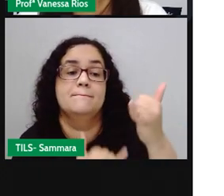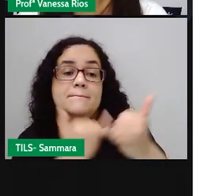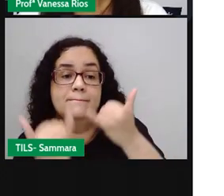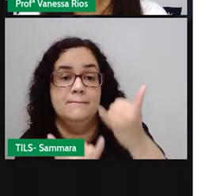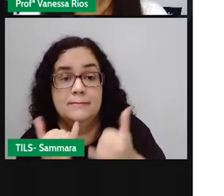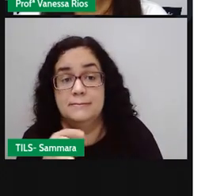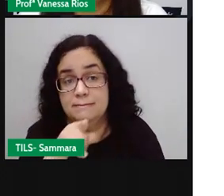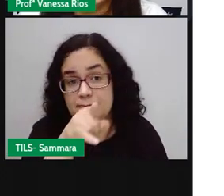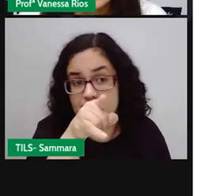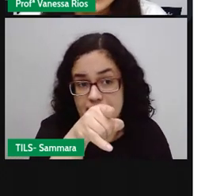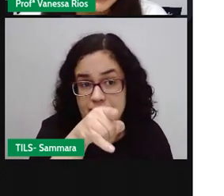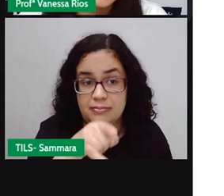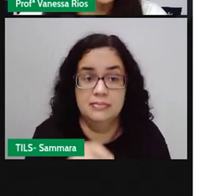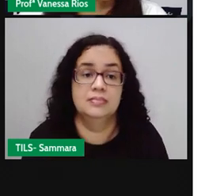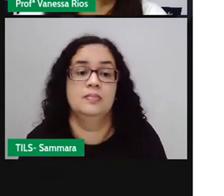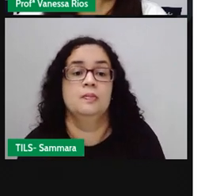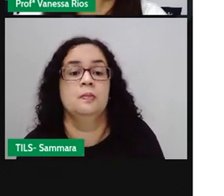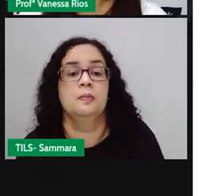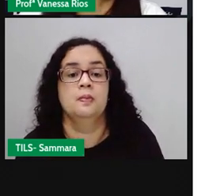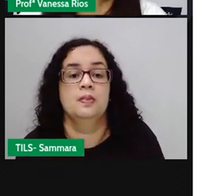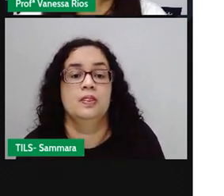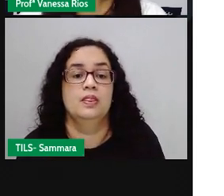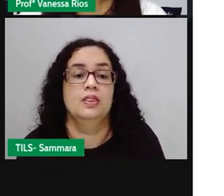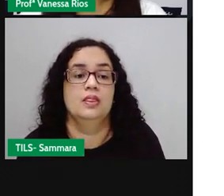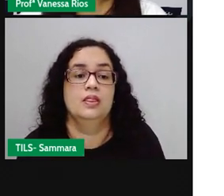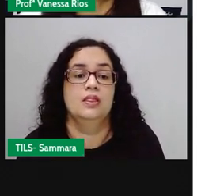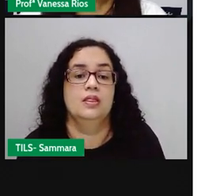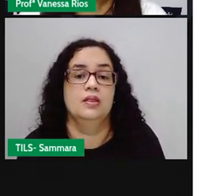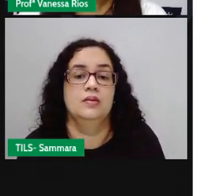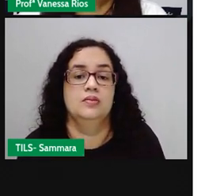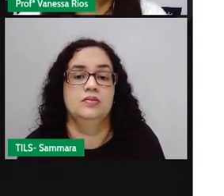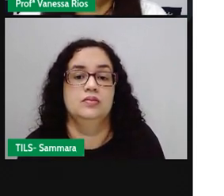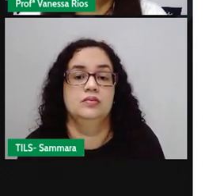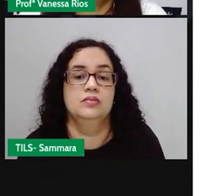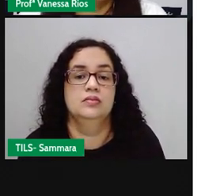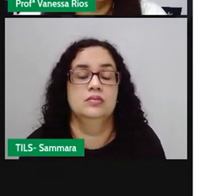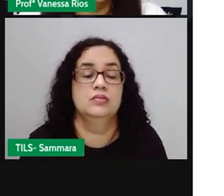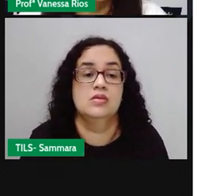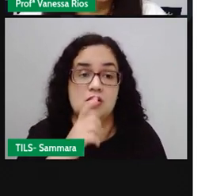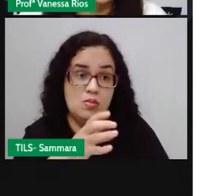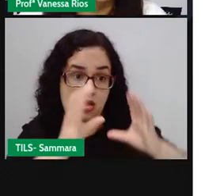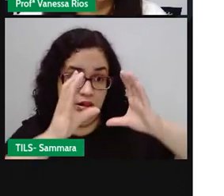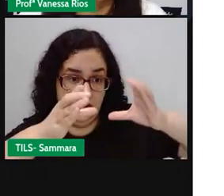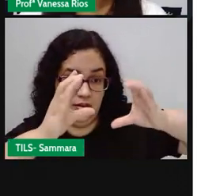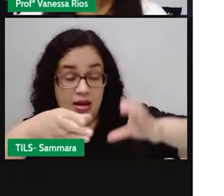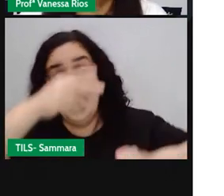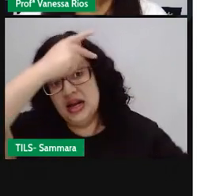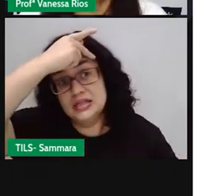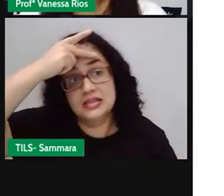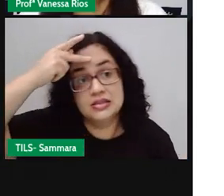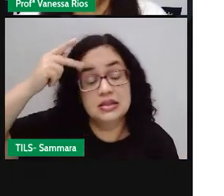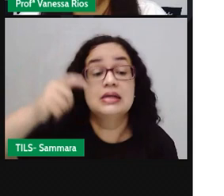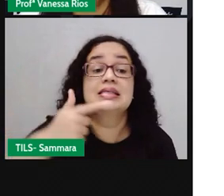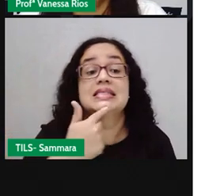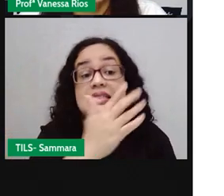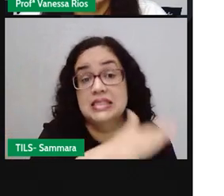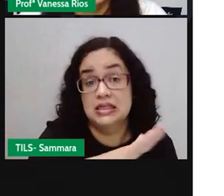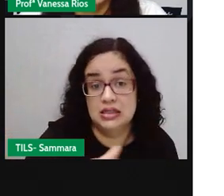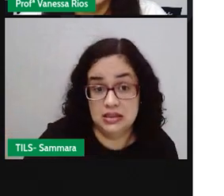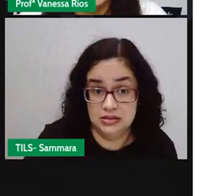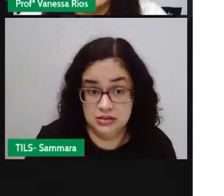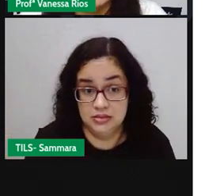de batata quente. Isso mesmo. Com uma bola em mãos, as crianças devem estar